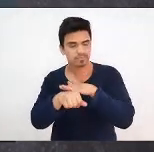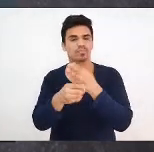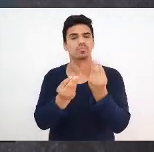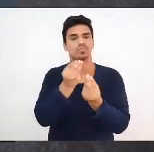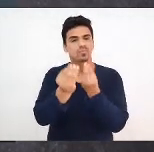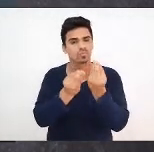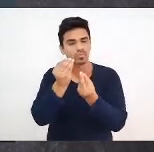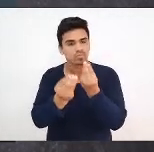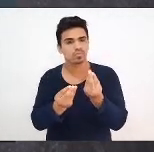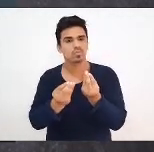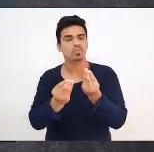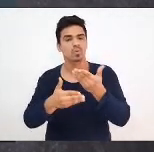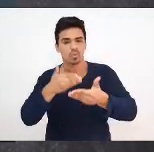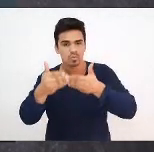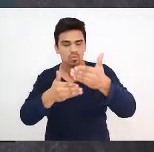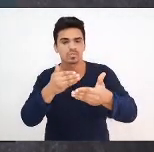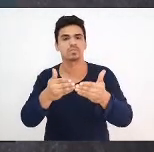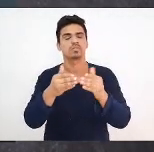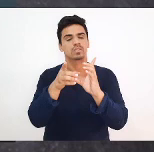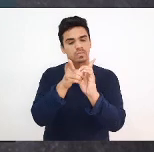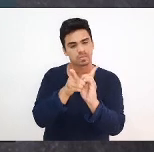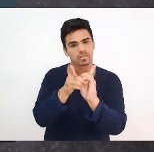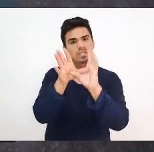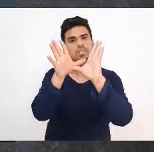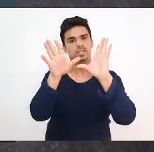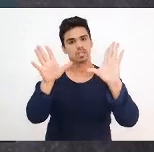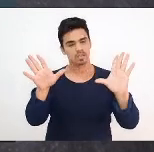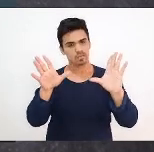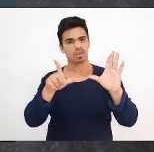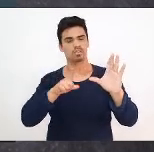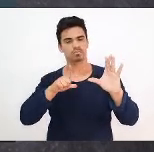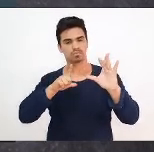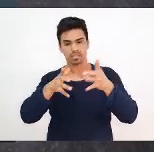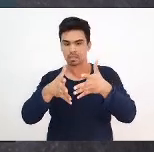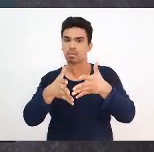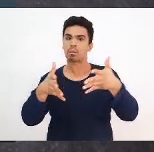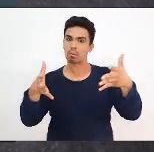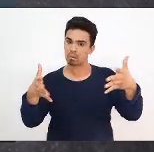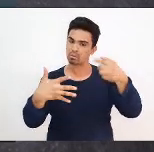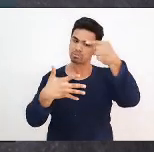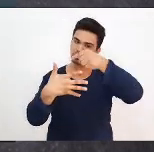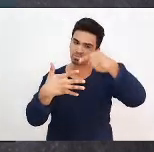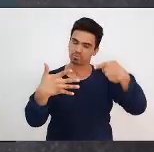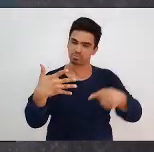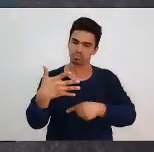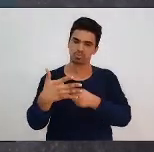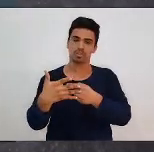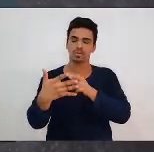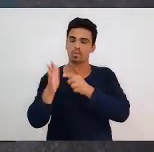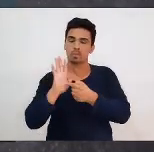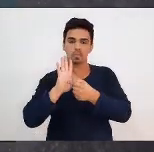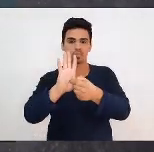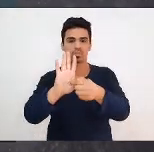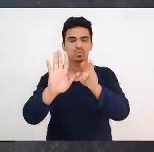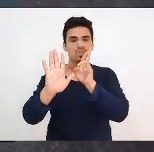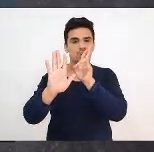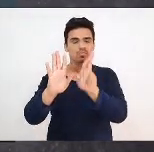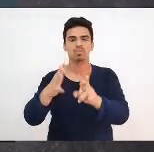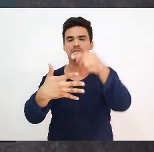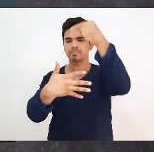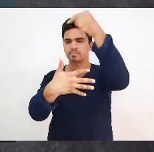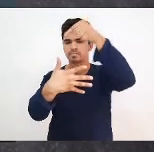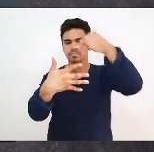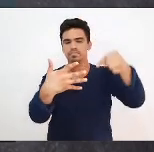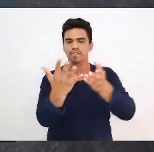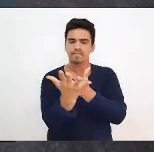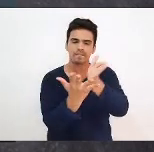democrático, amplo, que resultou numa proposta de diretrizes que afirma o